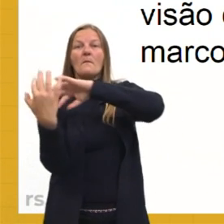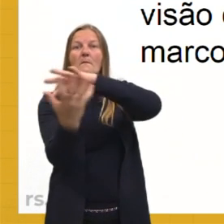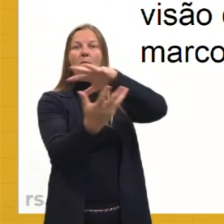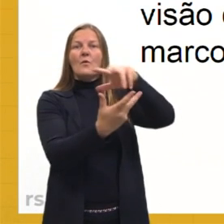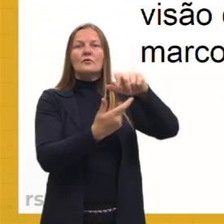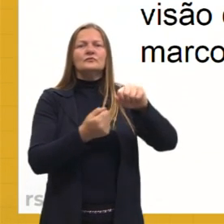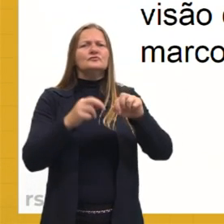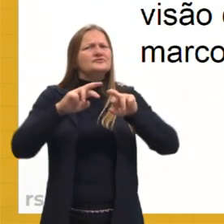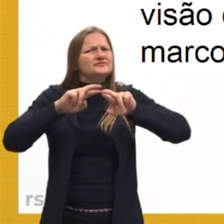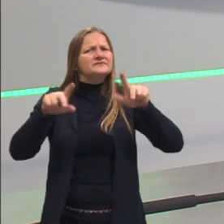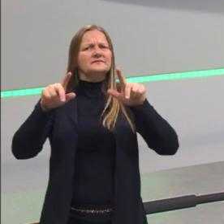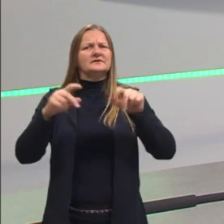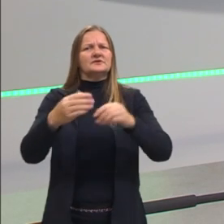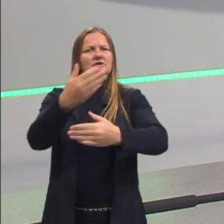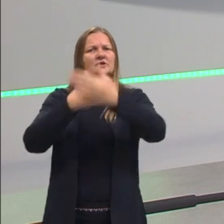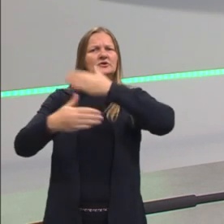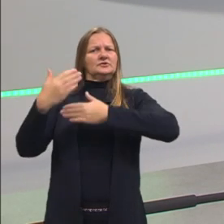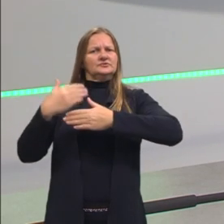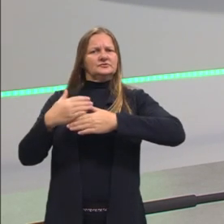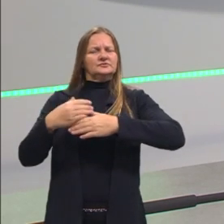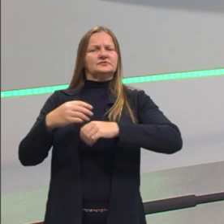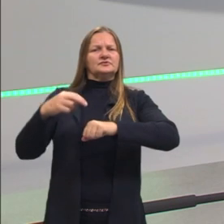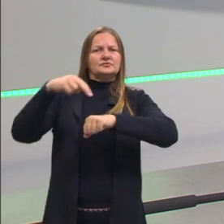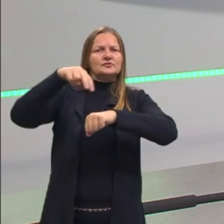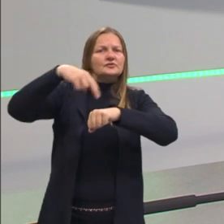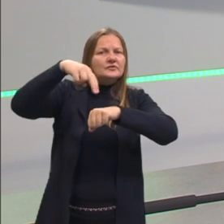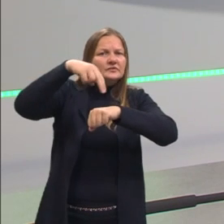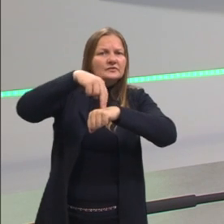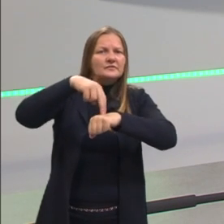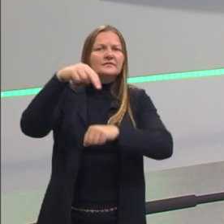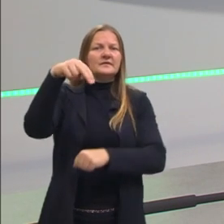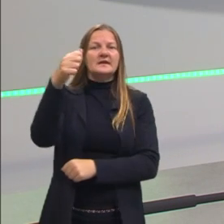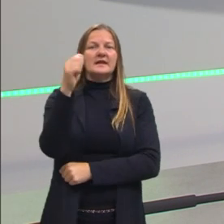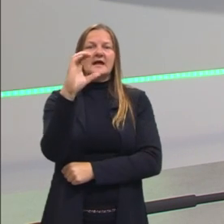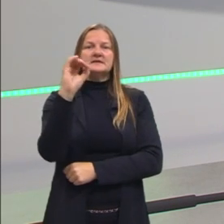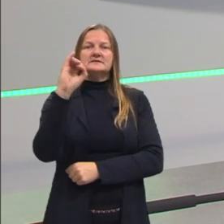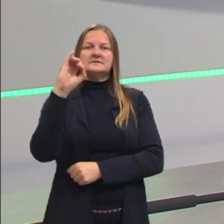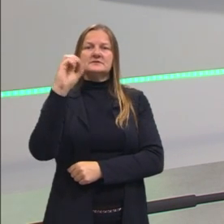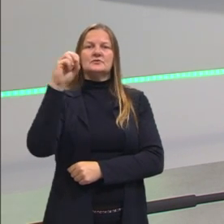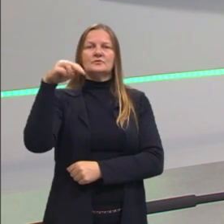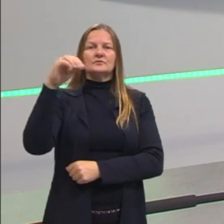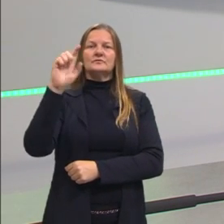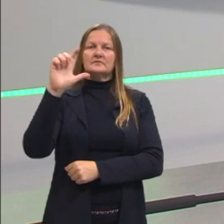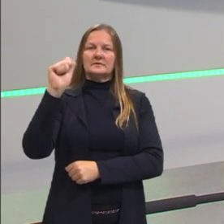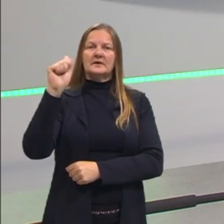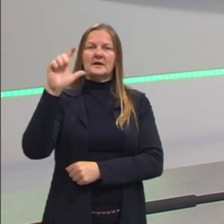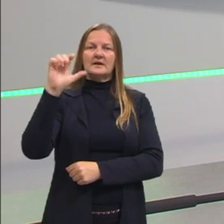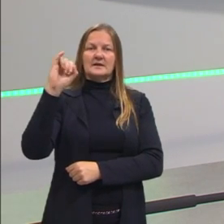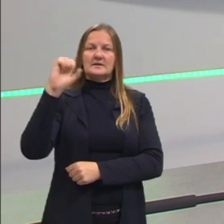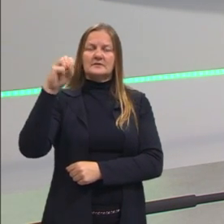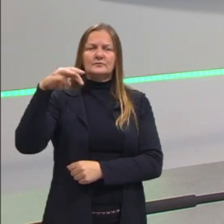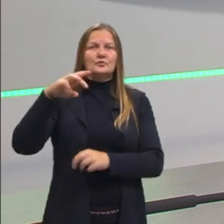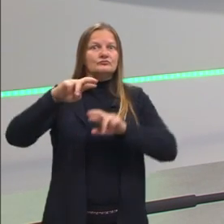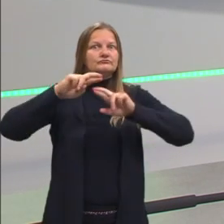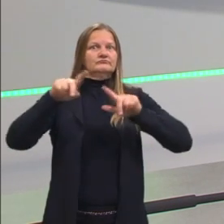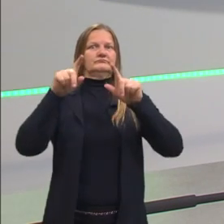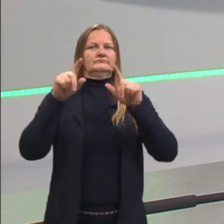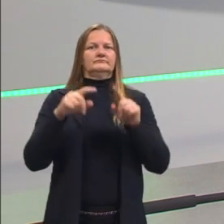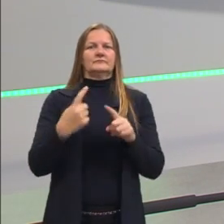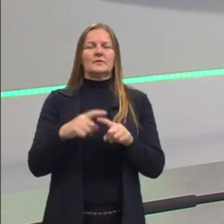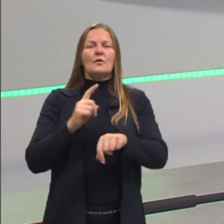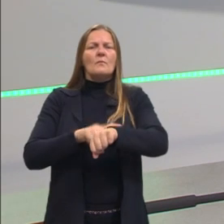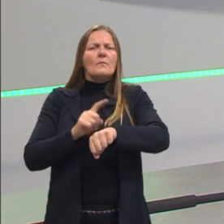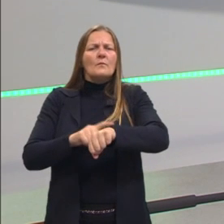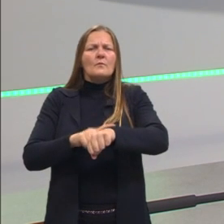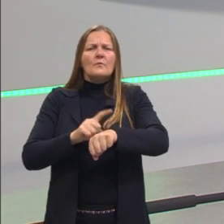racionalismo que os árcades, que eram a escola literária anterior, pregavam. Então nós temos um momento em que